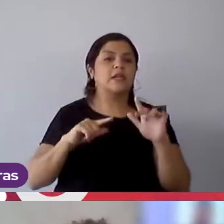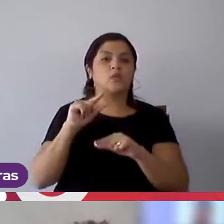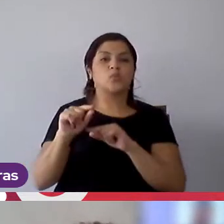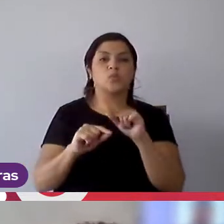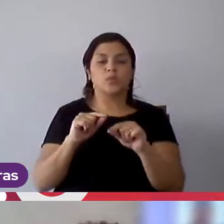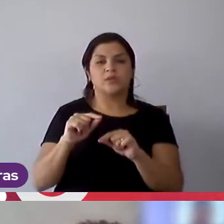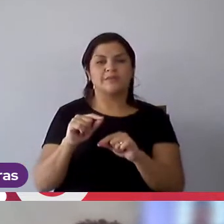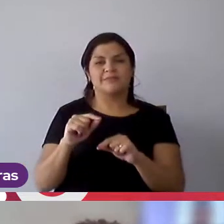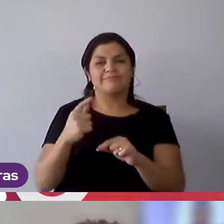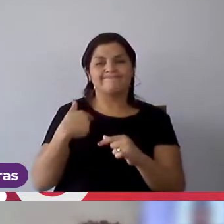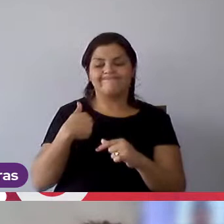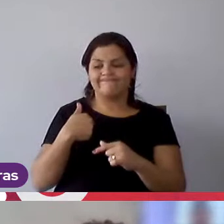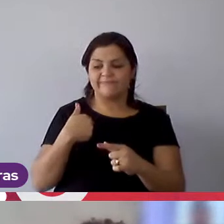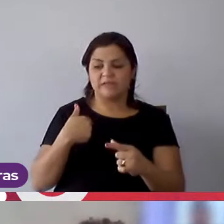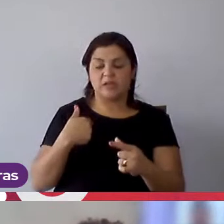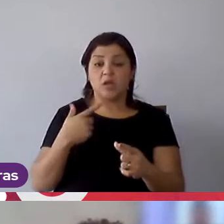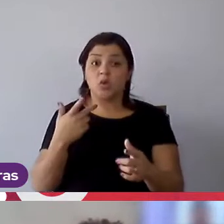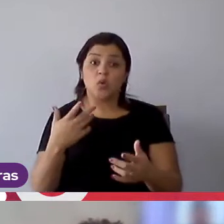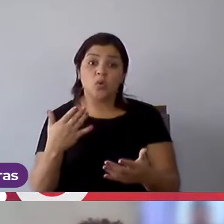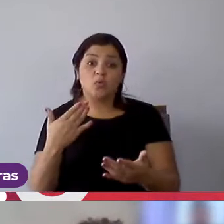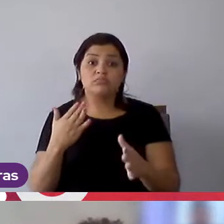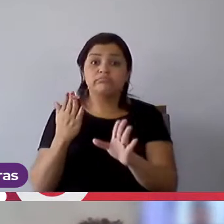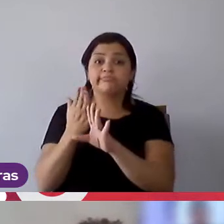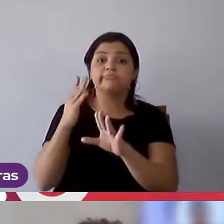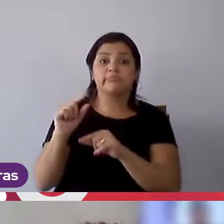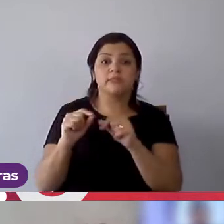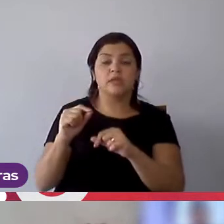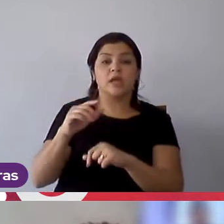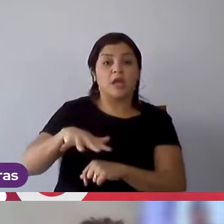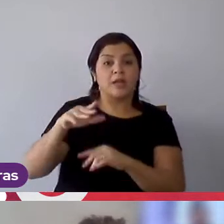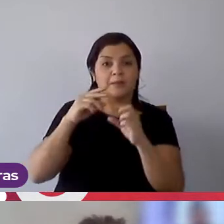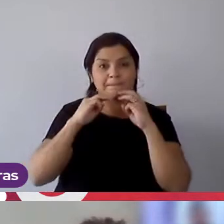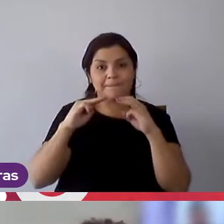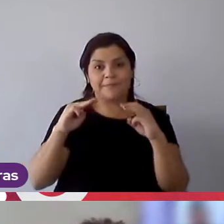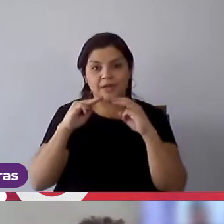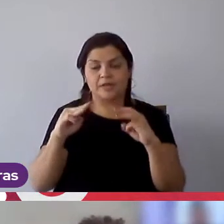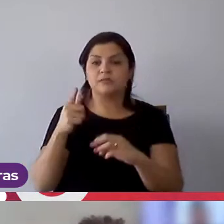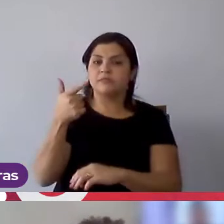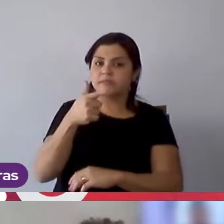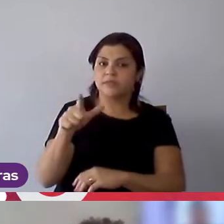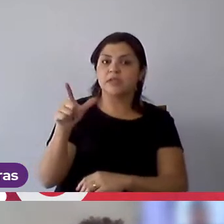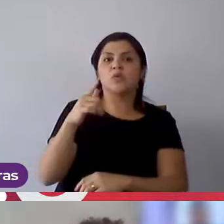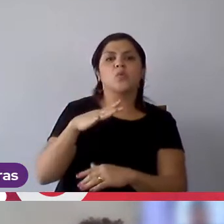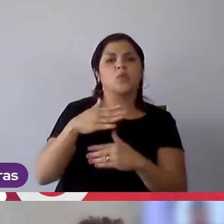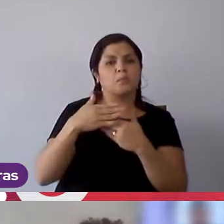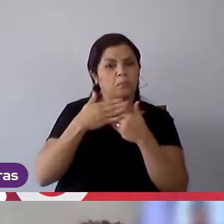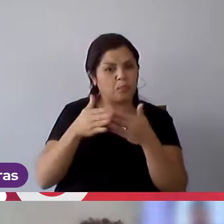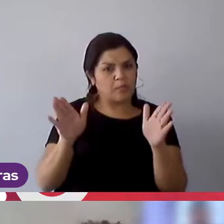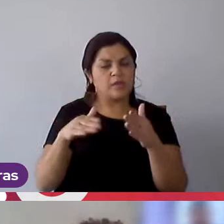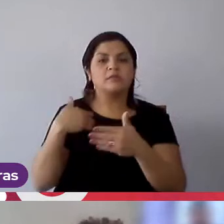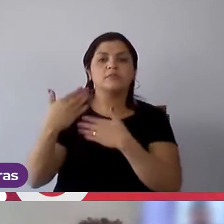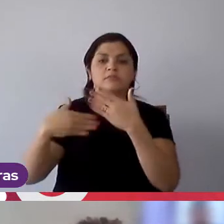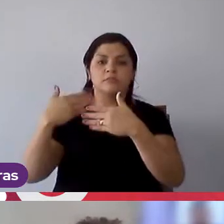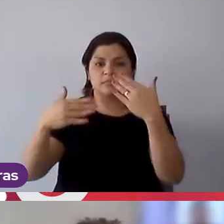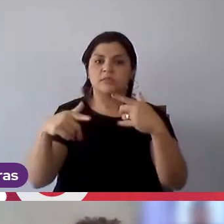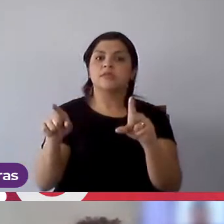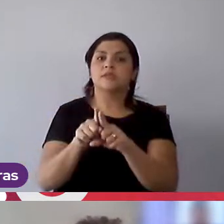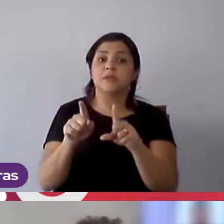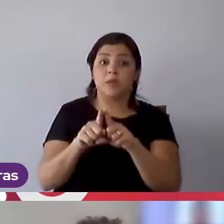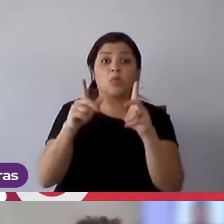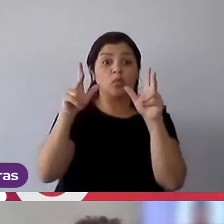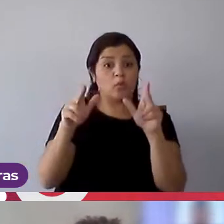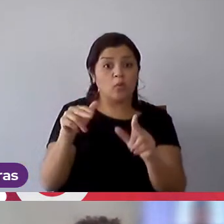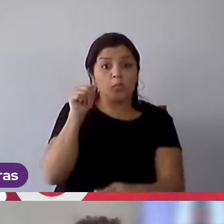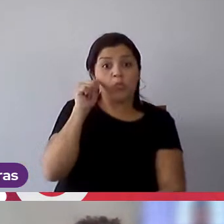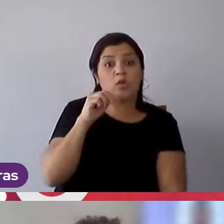eu não me identifico muito com o marketing, mas eu me identifico com tal área, a Mondelez, ela está aberta para você se desenvolver, como a Gabi disse, nós